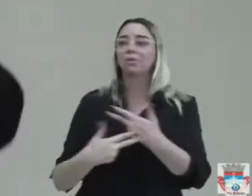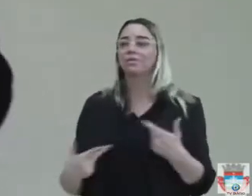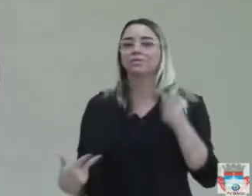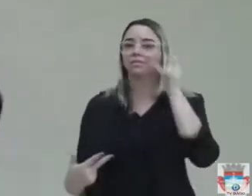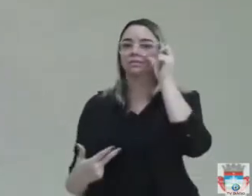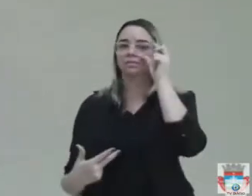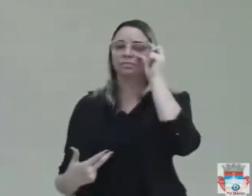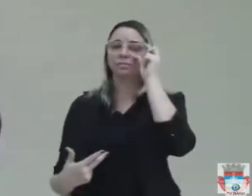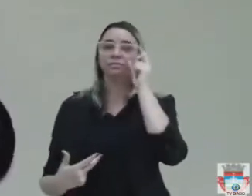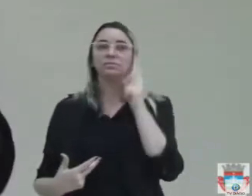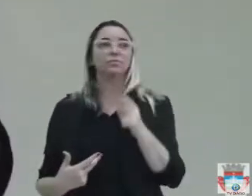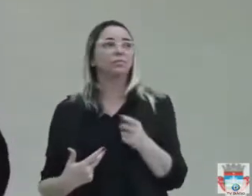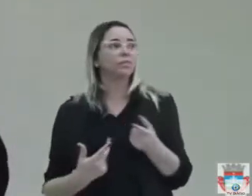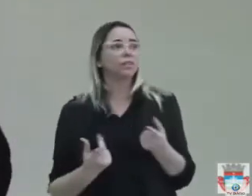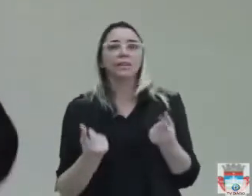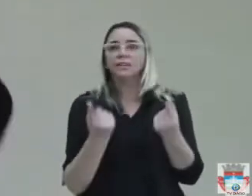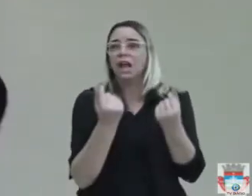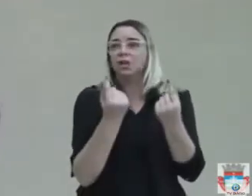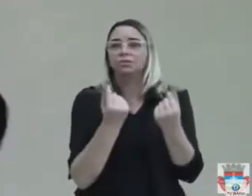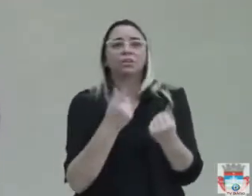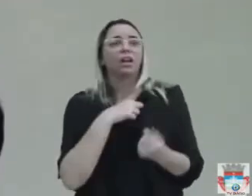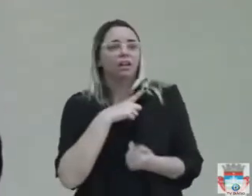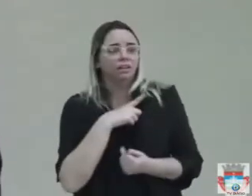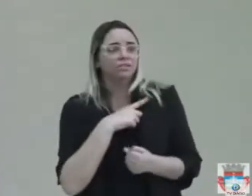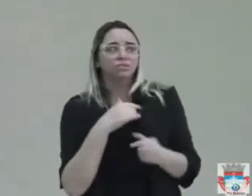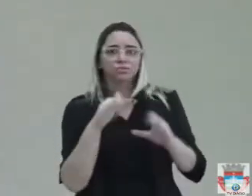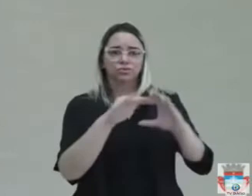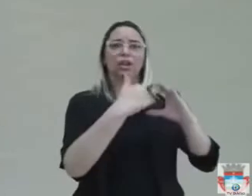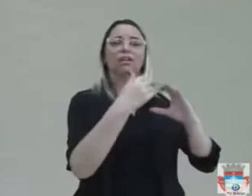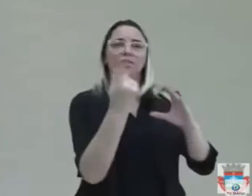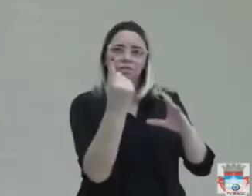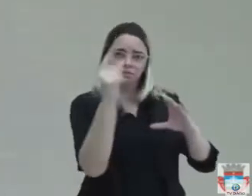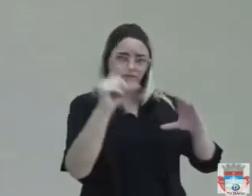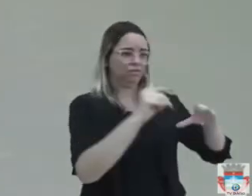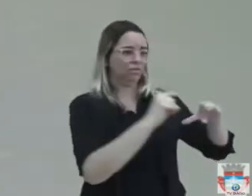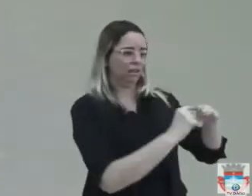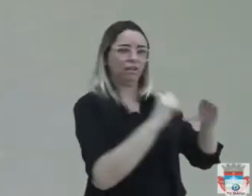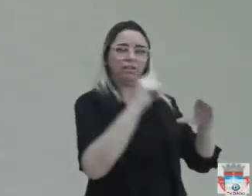e com o recurso que chega fazer mais pela população.